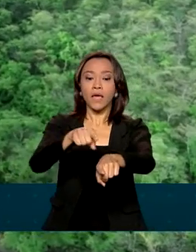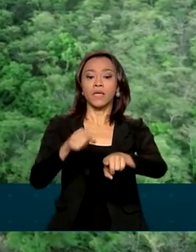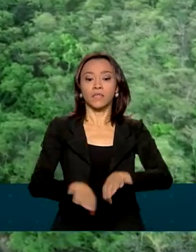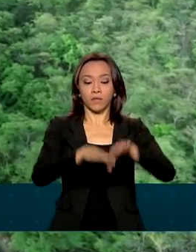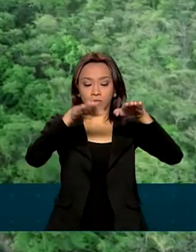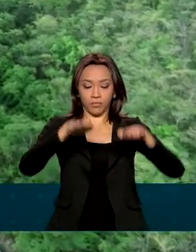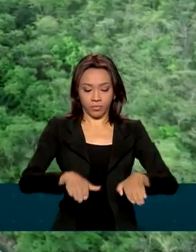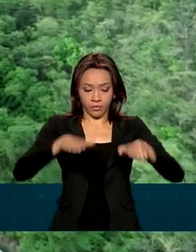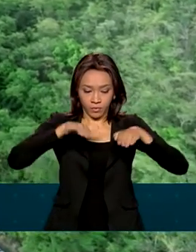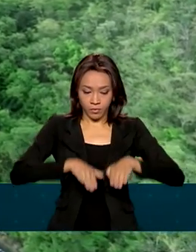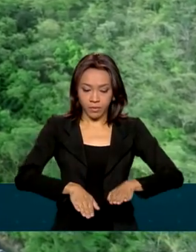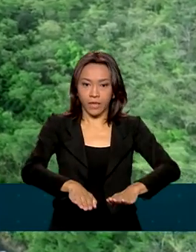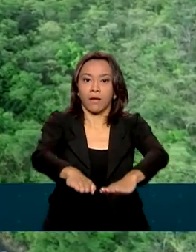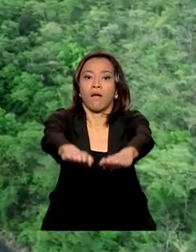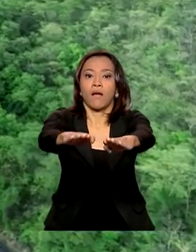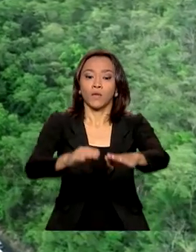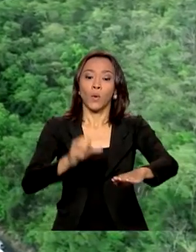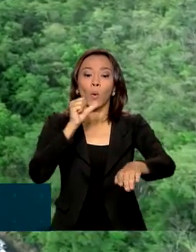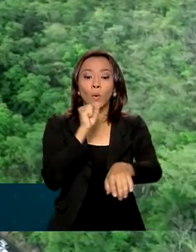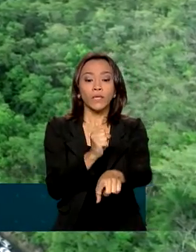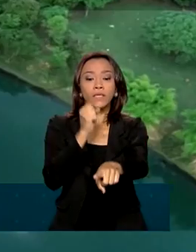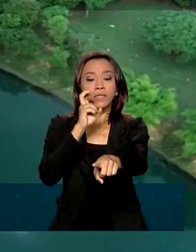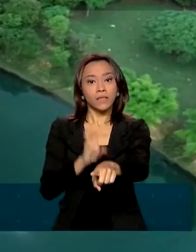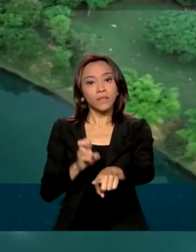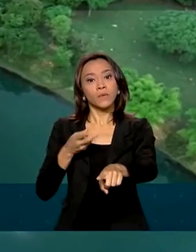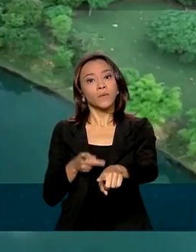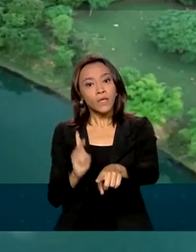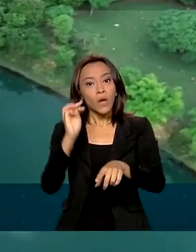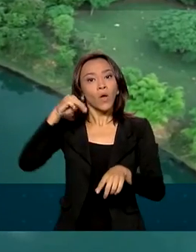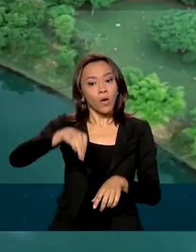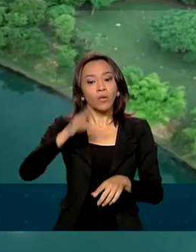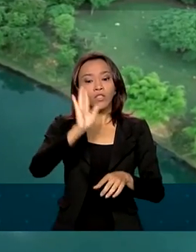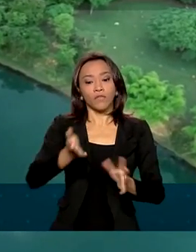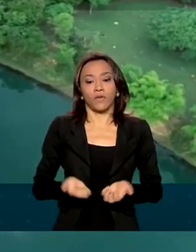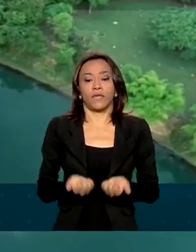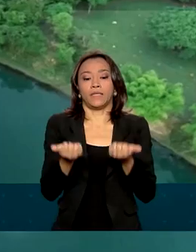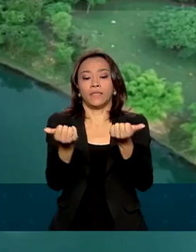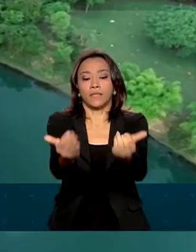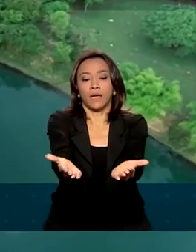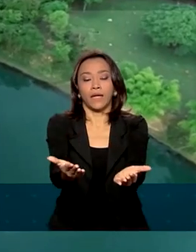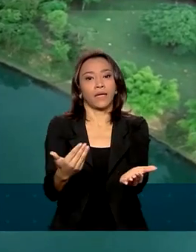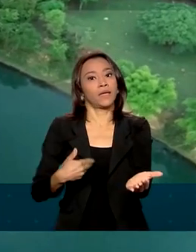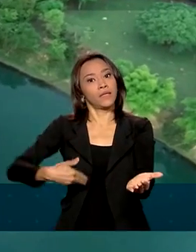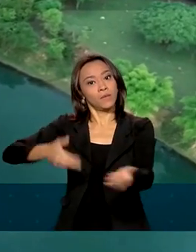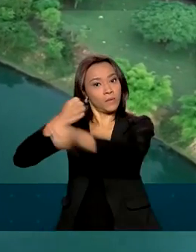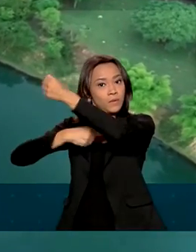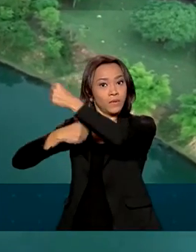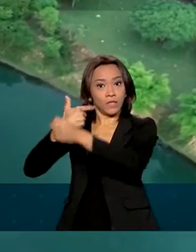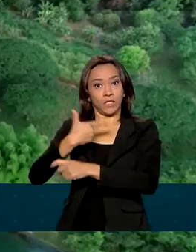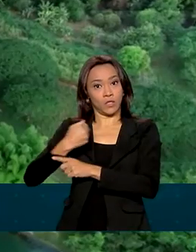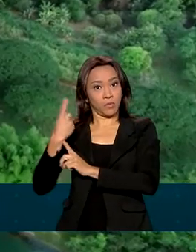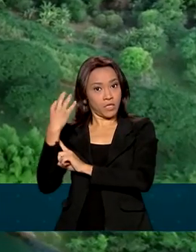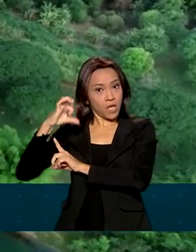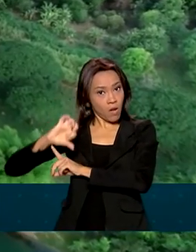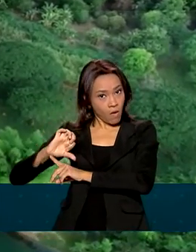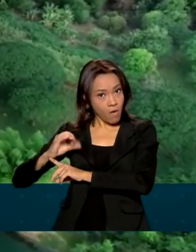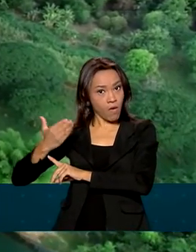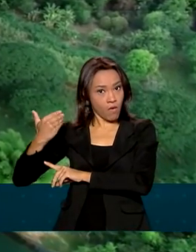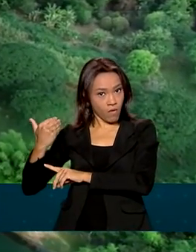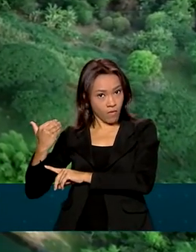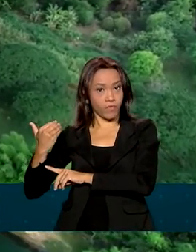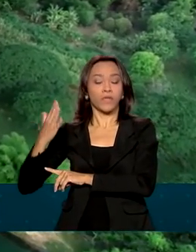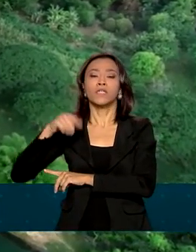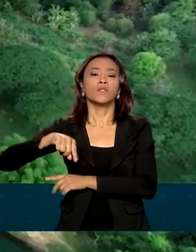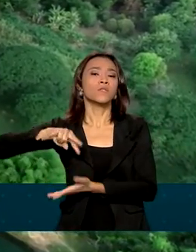-050, 85 quilômetros foram entregues a partir de 2019, o que representa pouco mais de